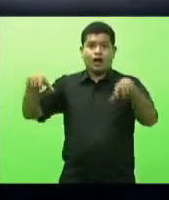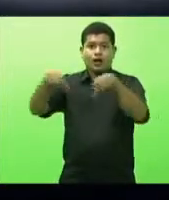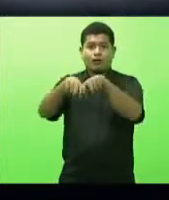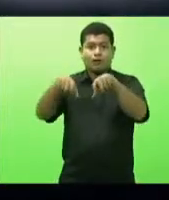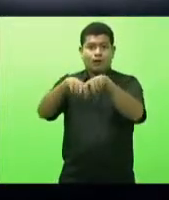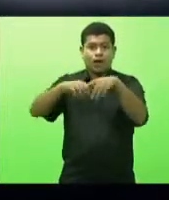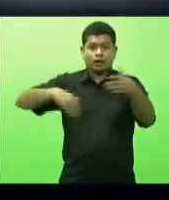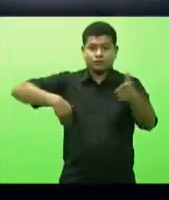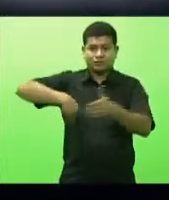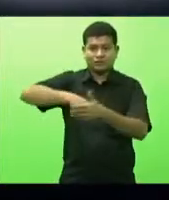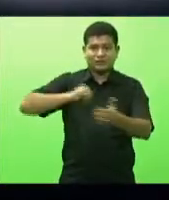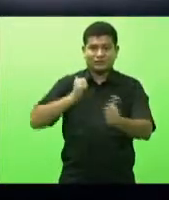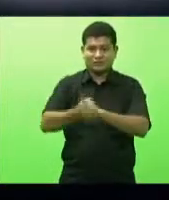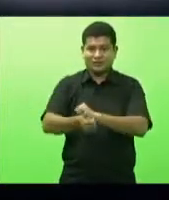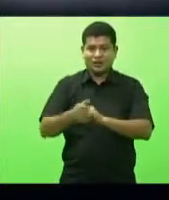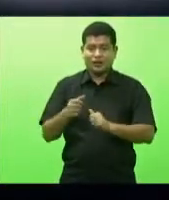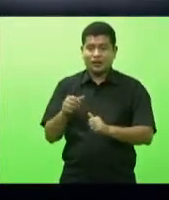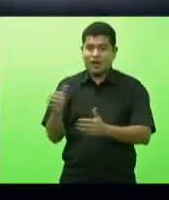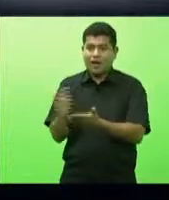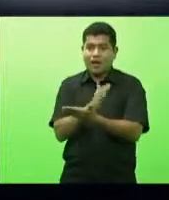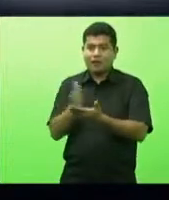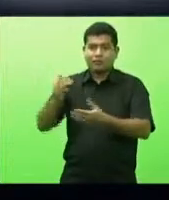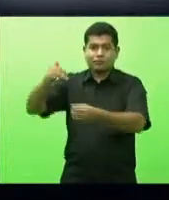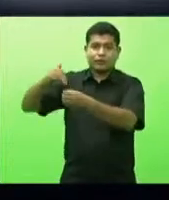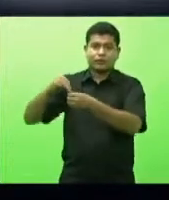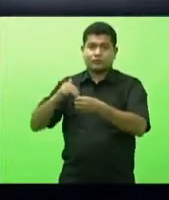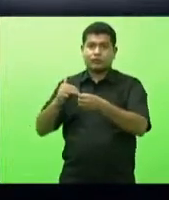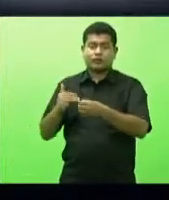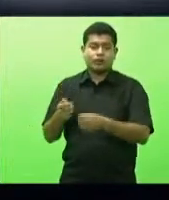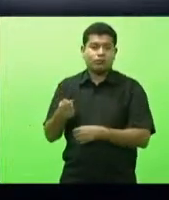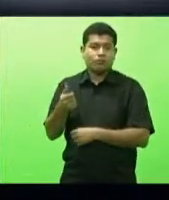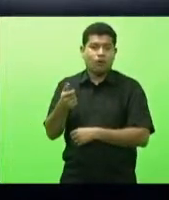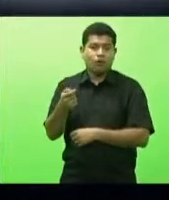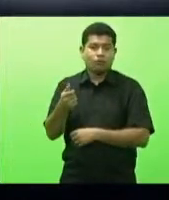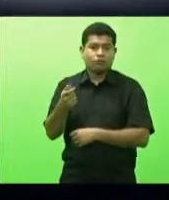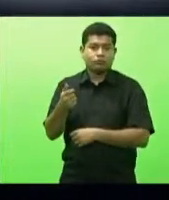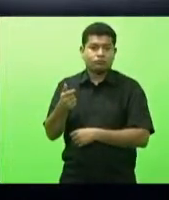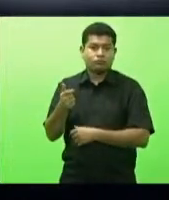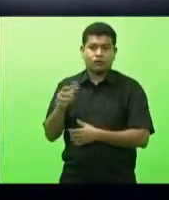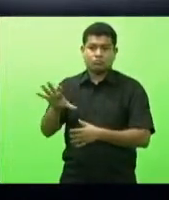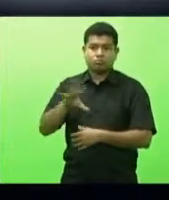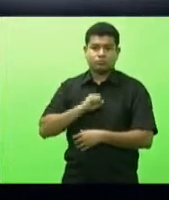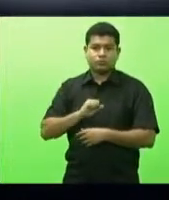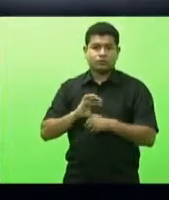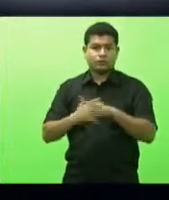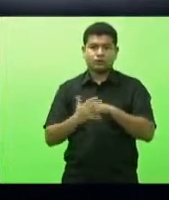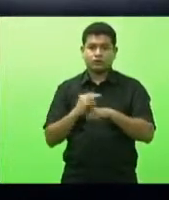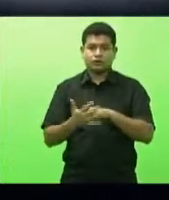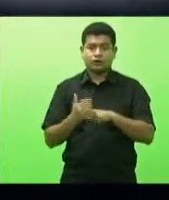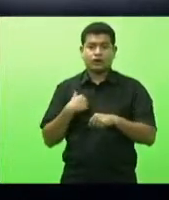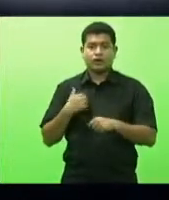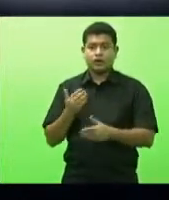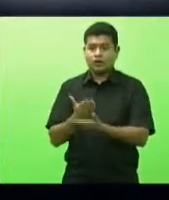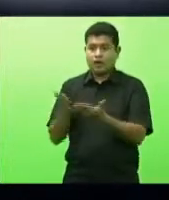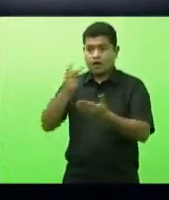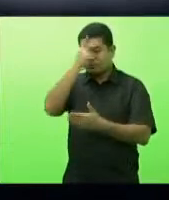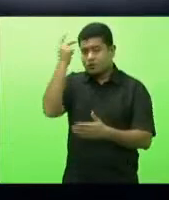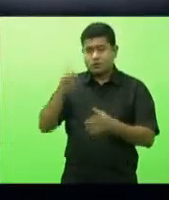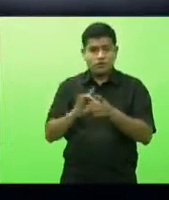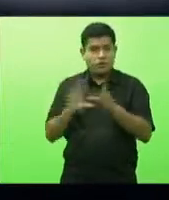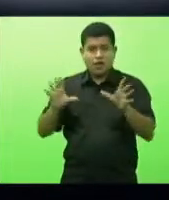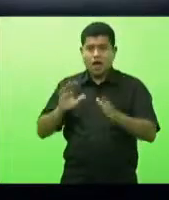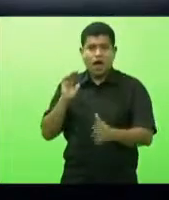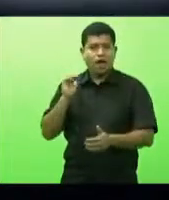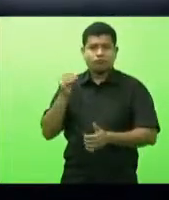pelo menos naqueles municípios que existe pouca contaminação para que as pessoas possam praticar esporte possam se imunizar